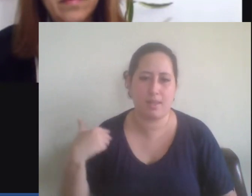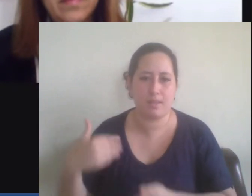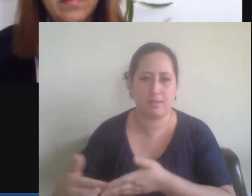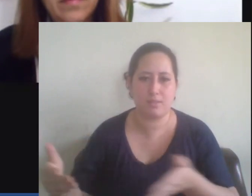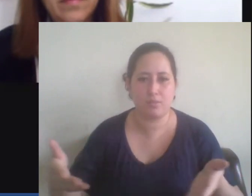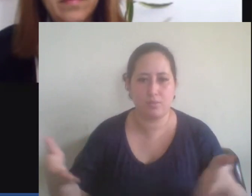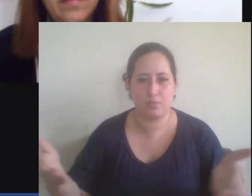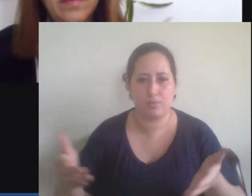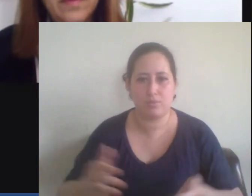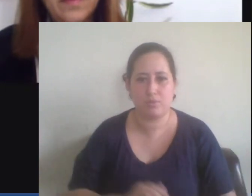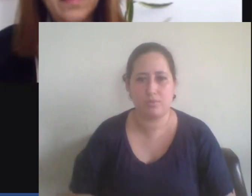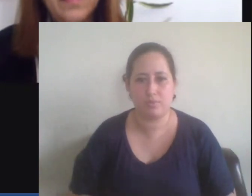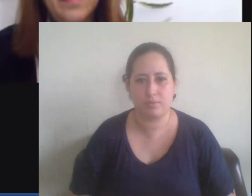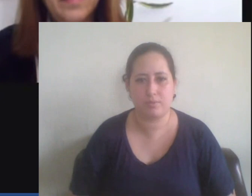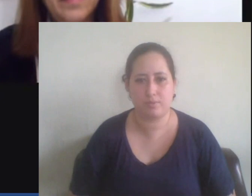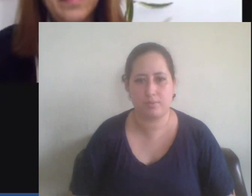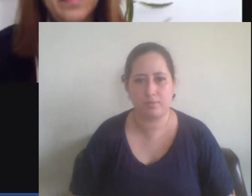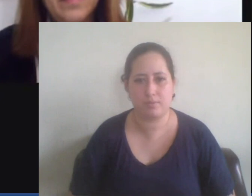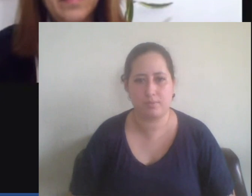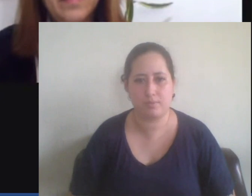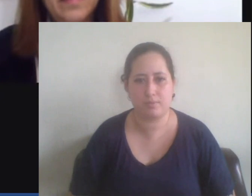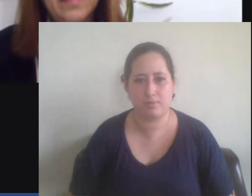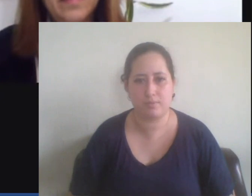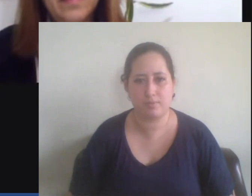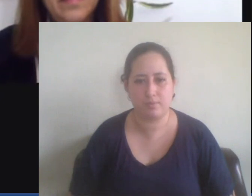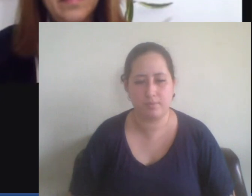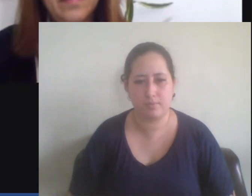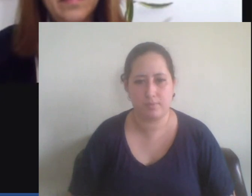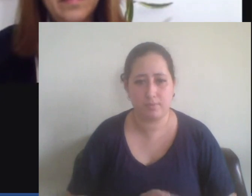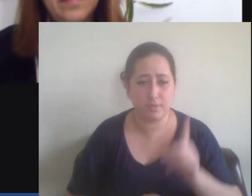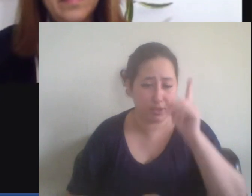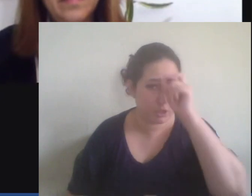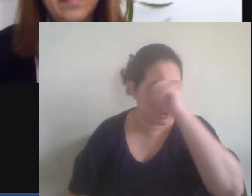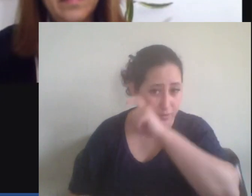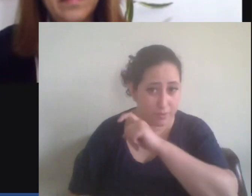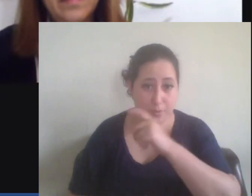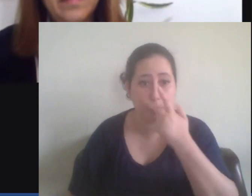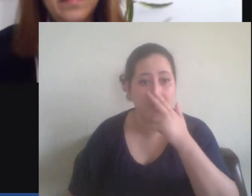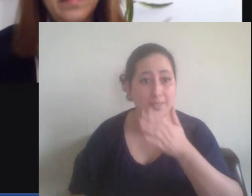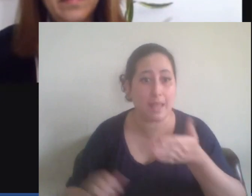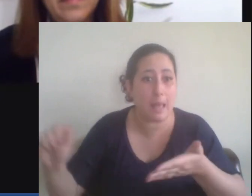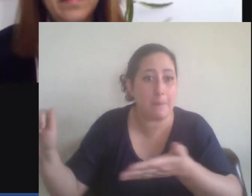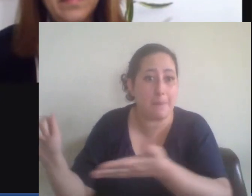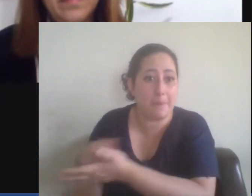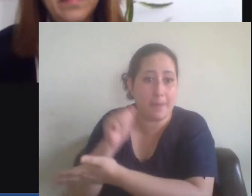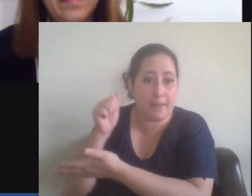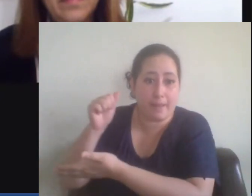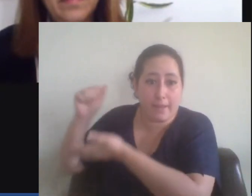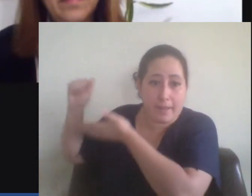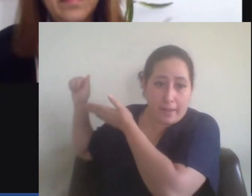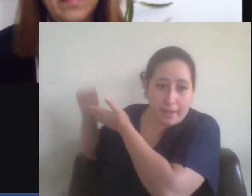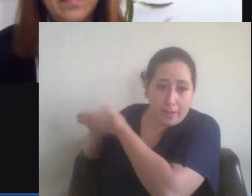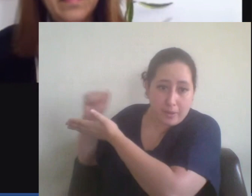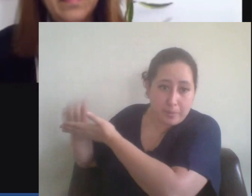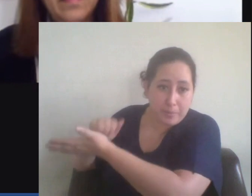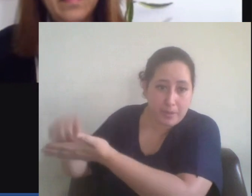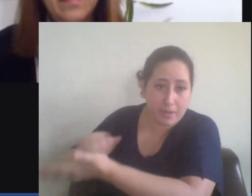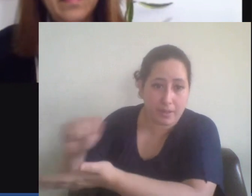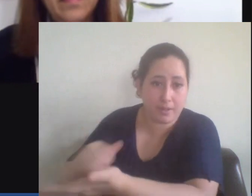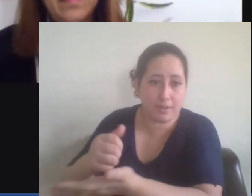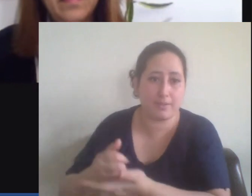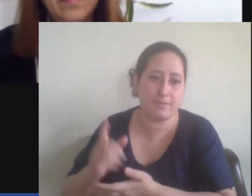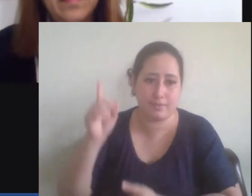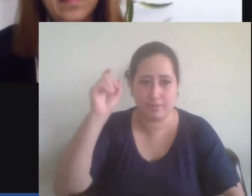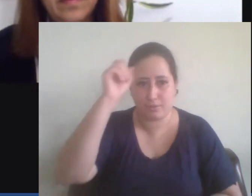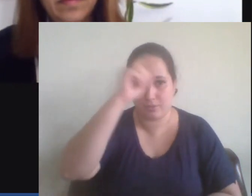nós apagarmos de uma hora para a outra toda essa forma